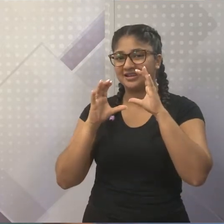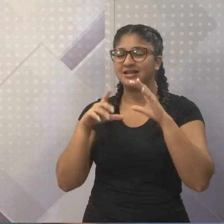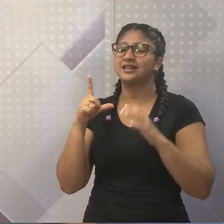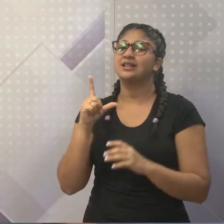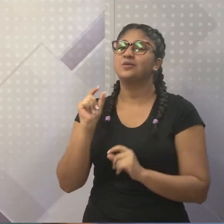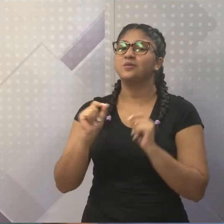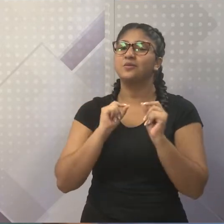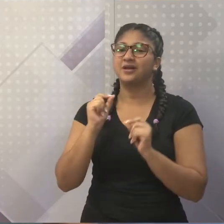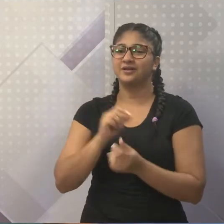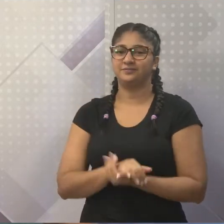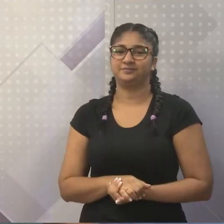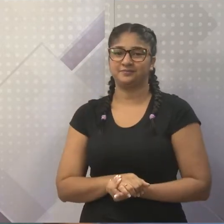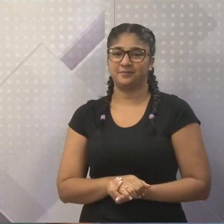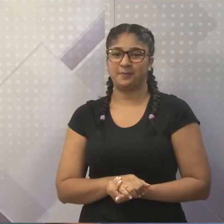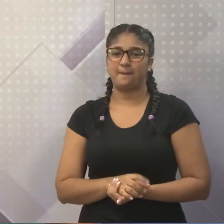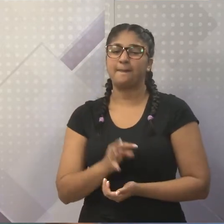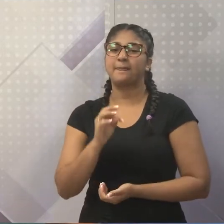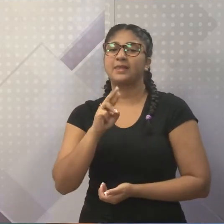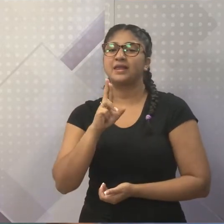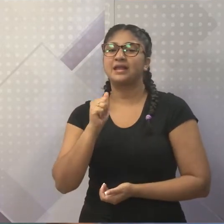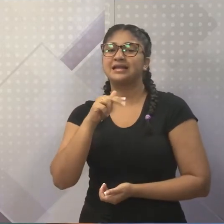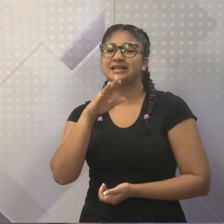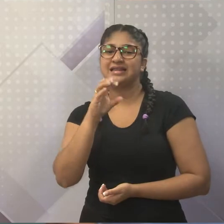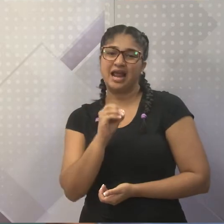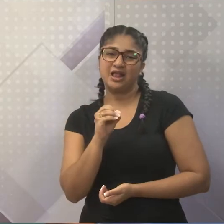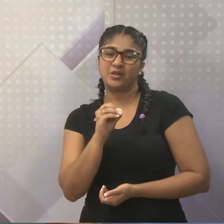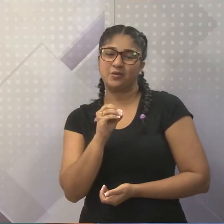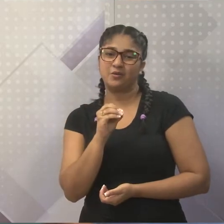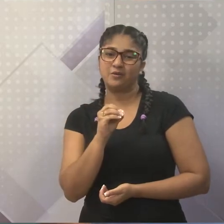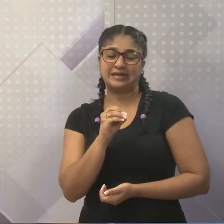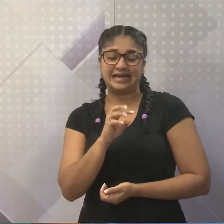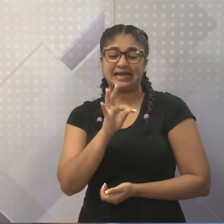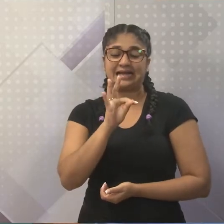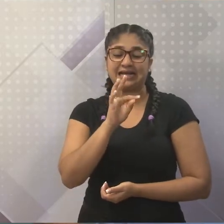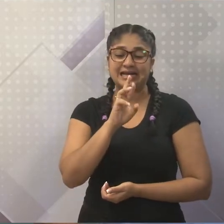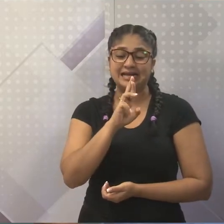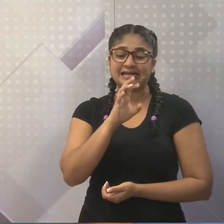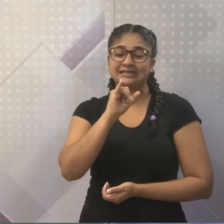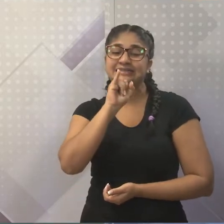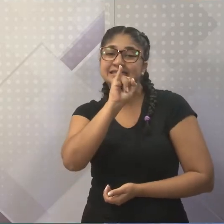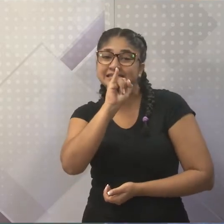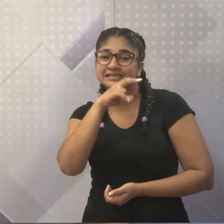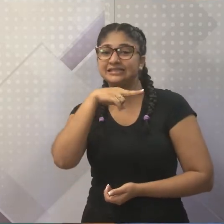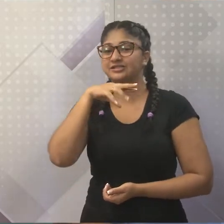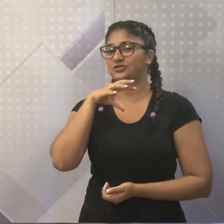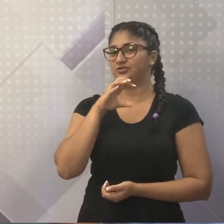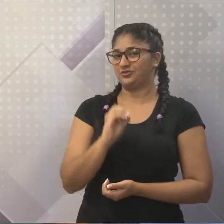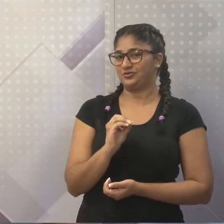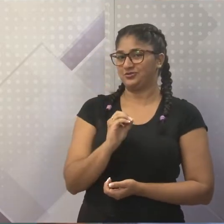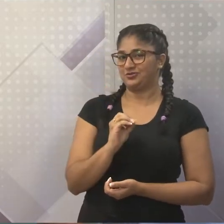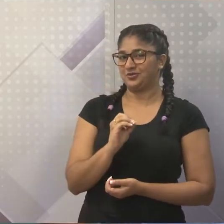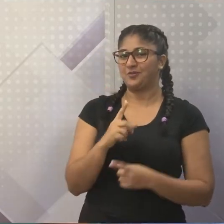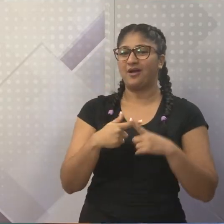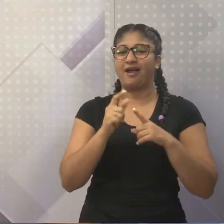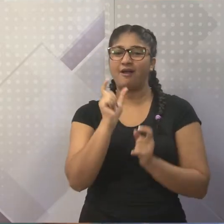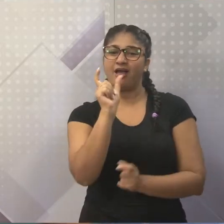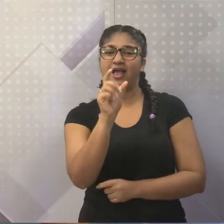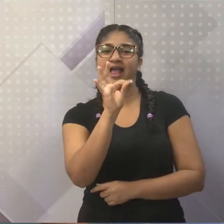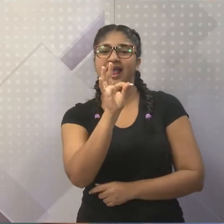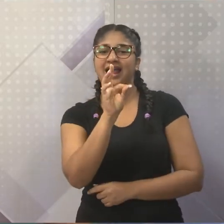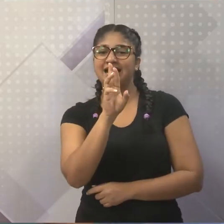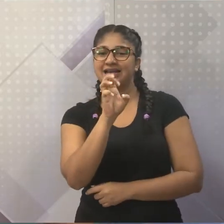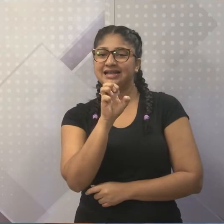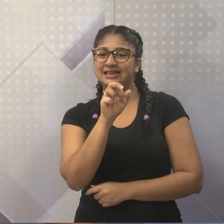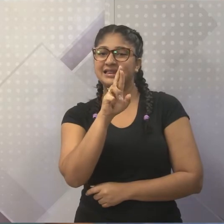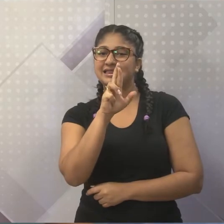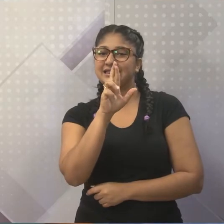rede nacional, não diga treino, não. É treino. É impressionante. É o treino da Fórmula 1, o treino da seleção